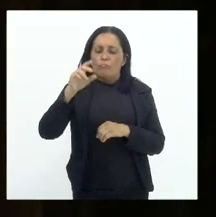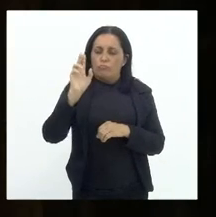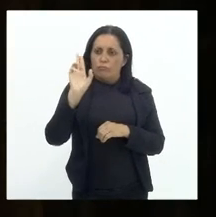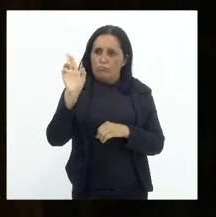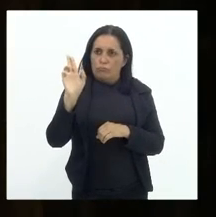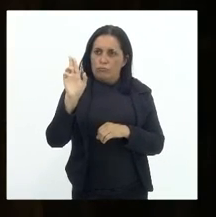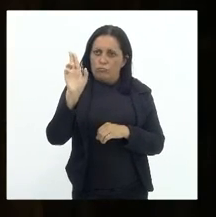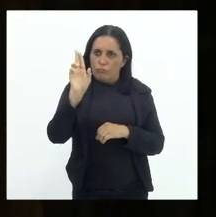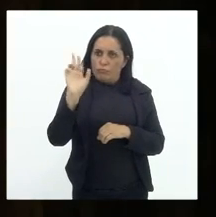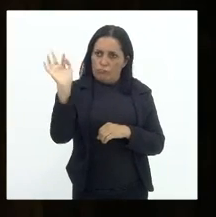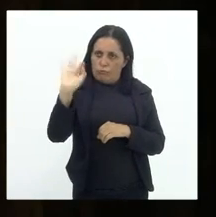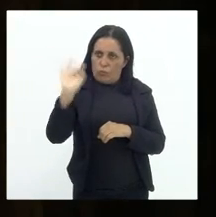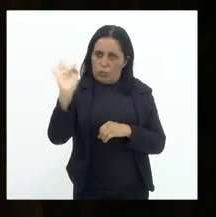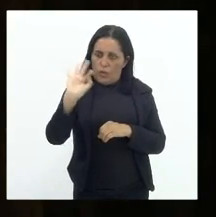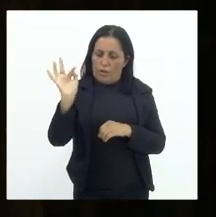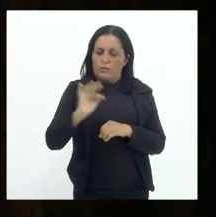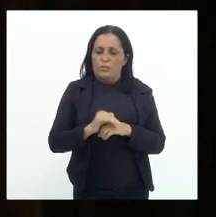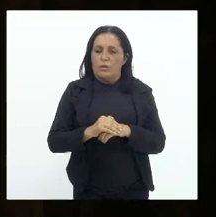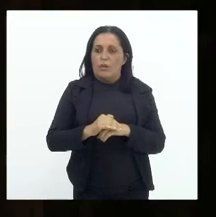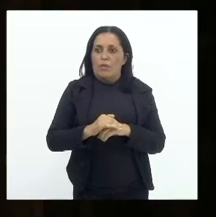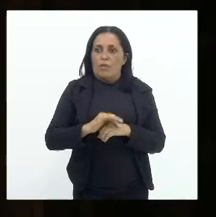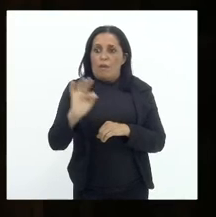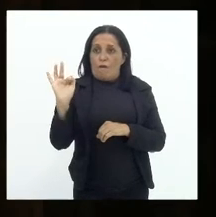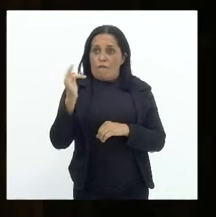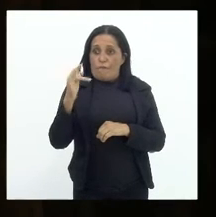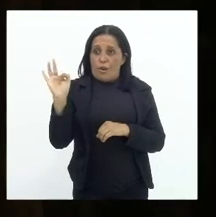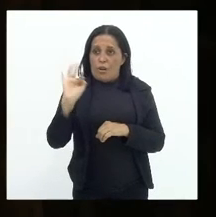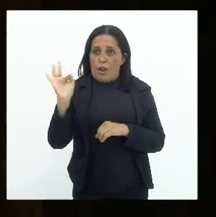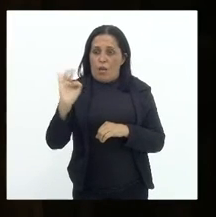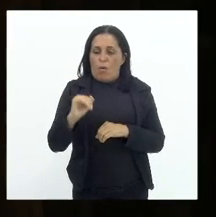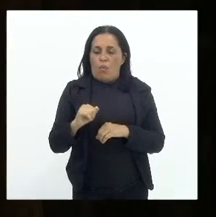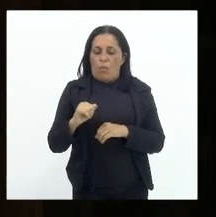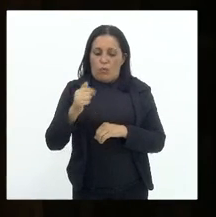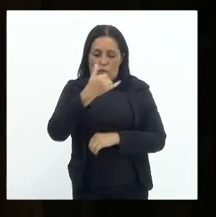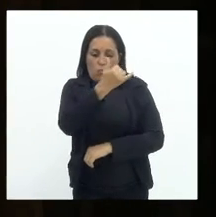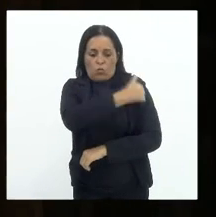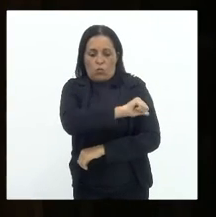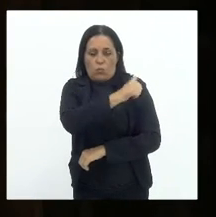Federal do Rio de Janeiro nos idos de 68.